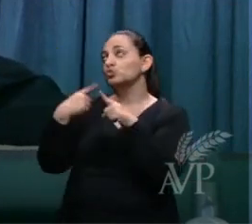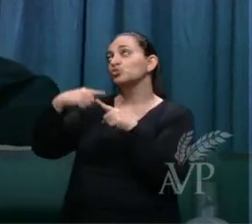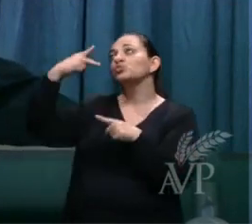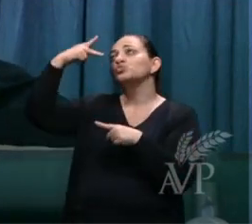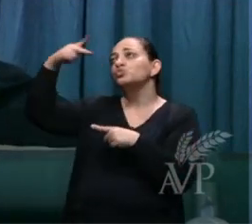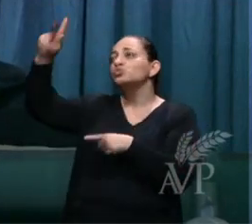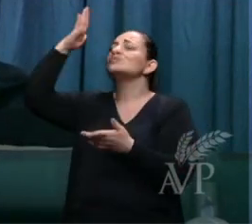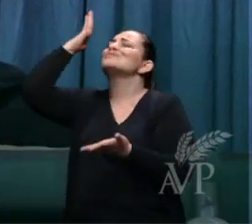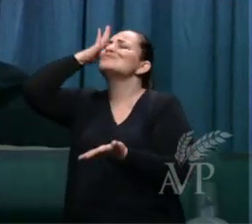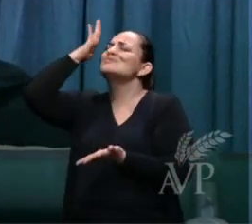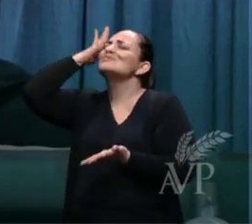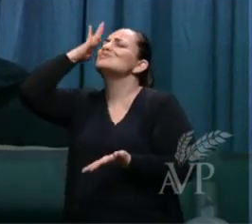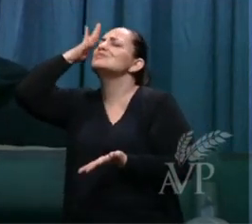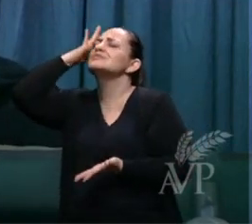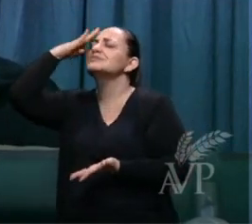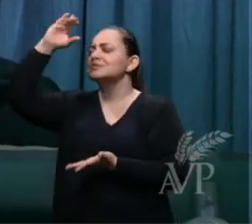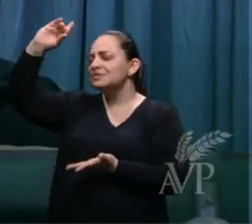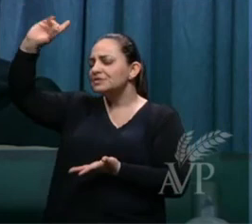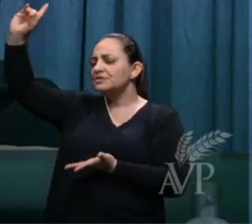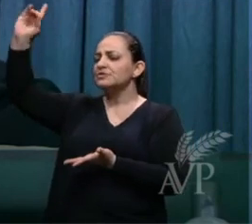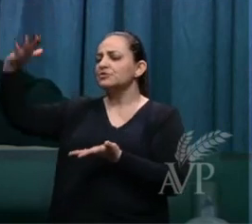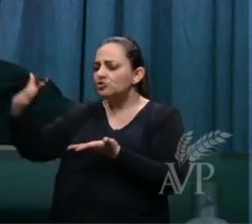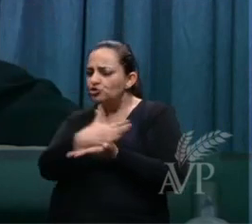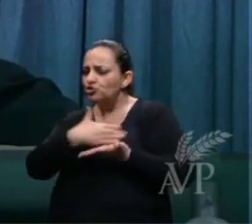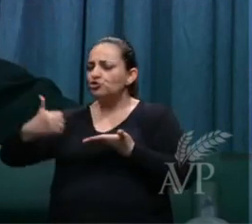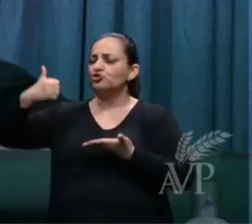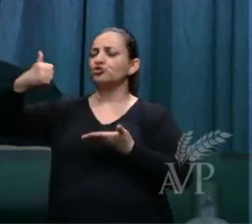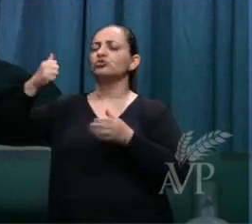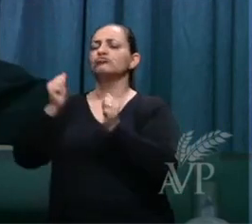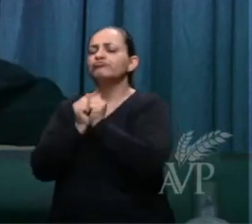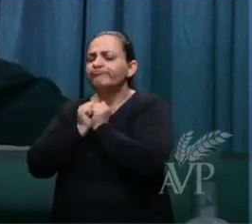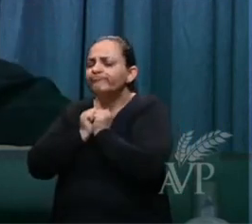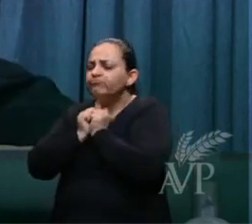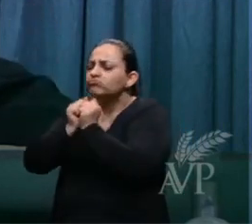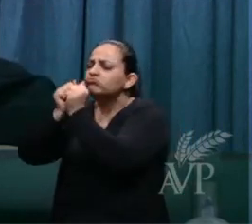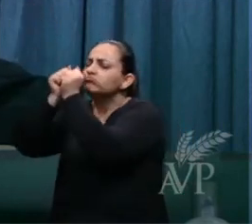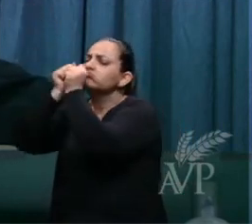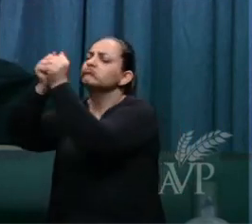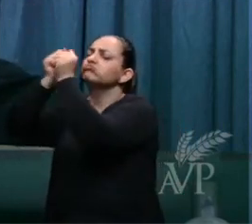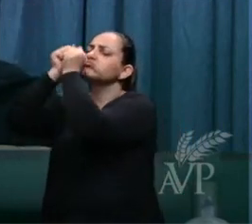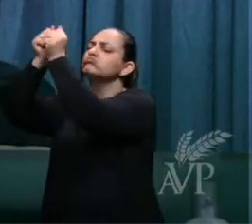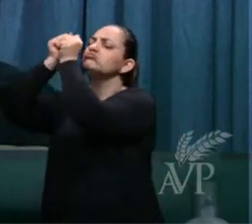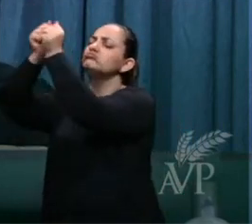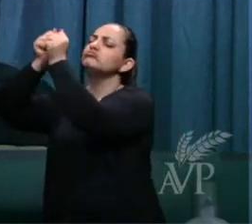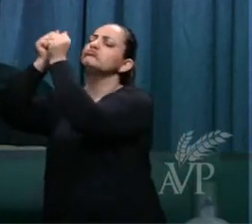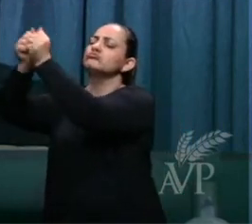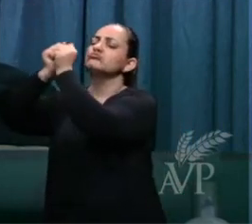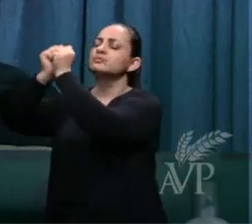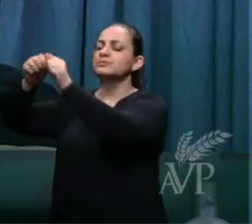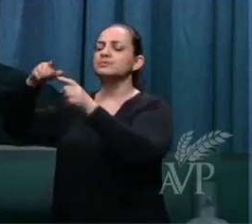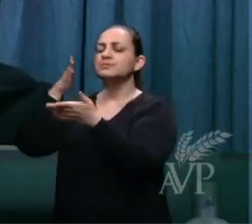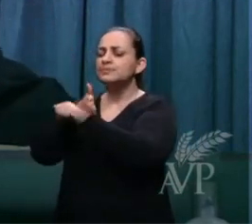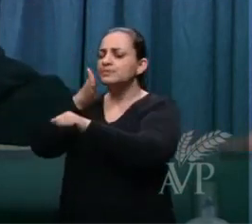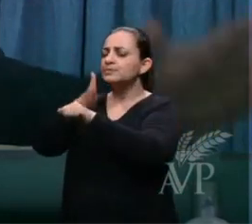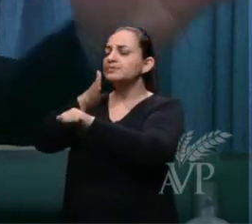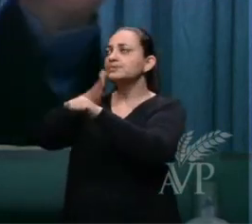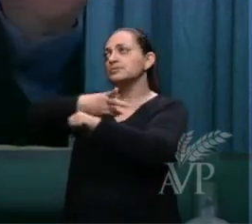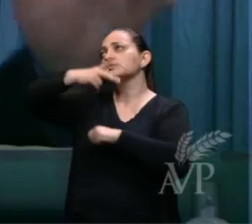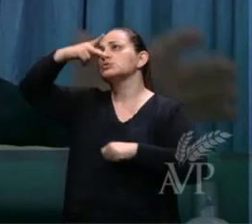interesse de nos arrebatar e nos levar contigo para que façamos parte